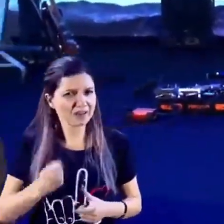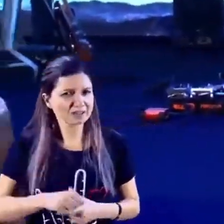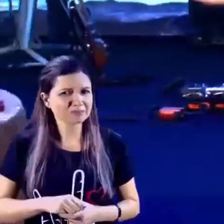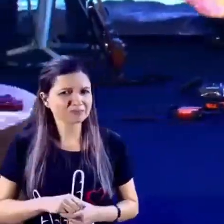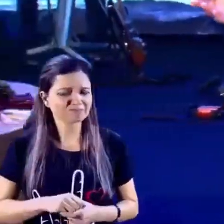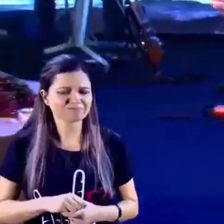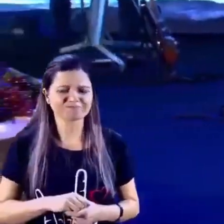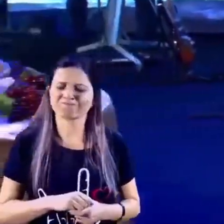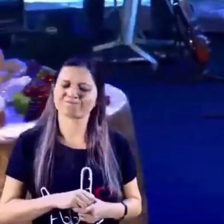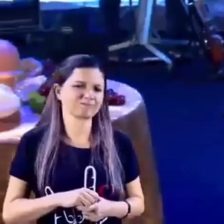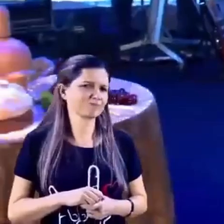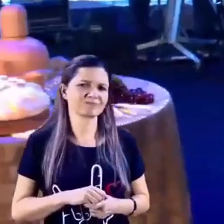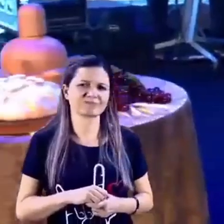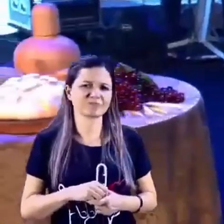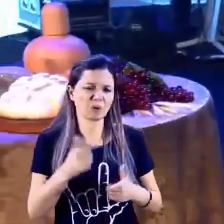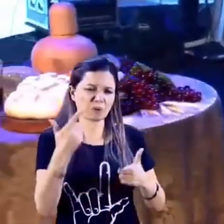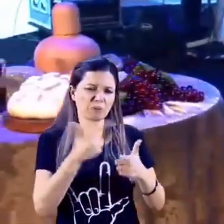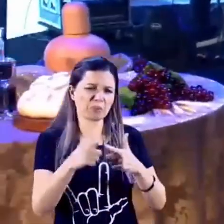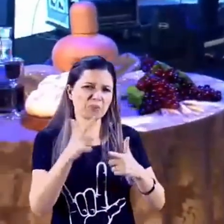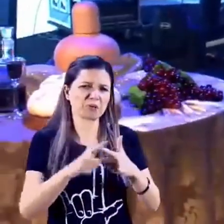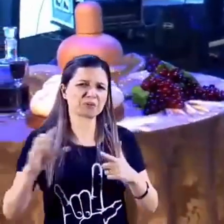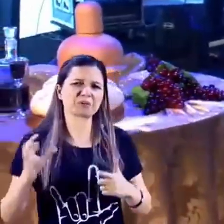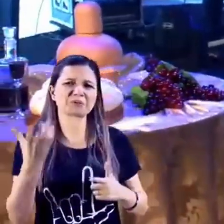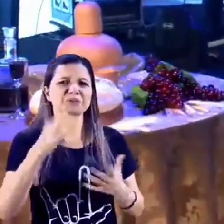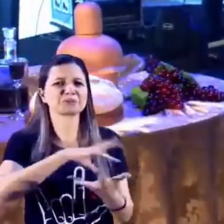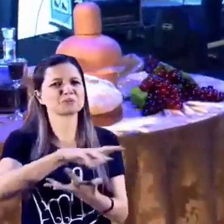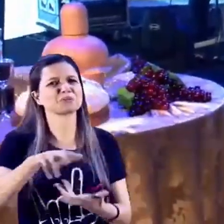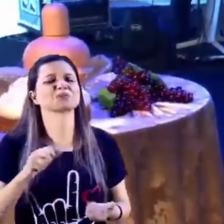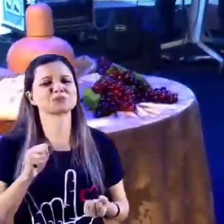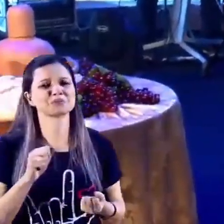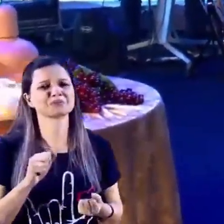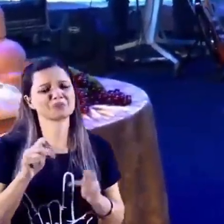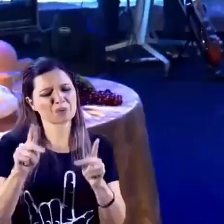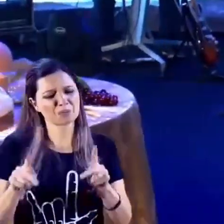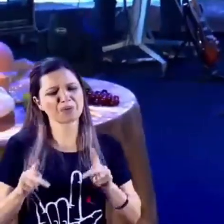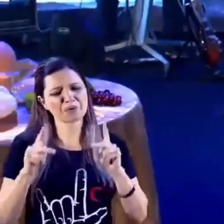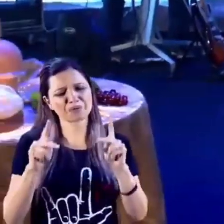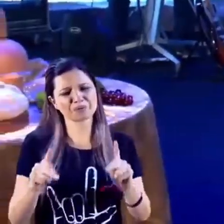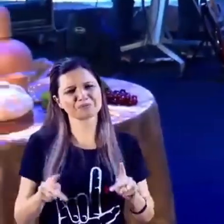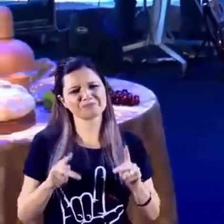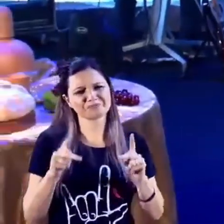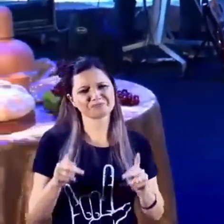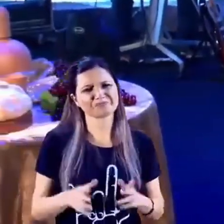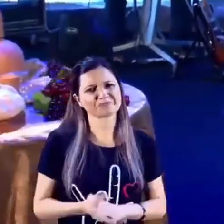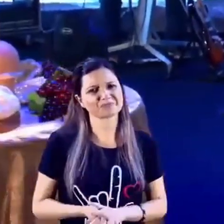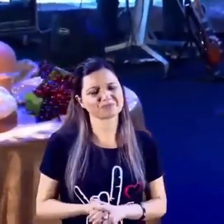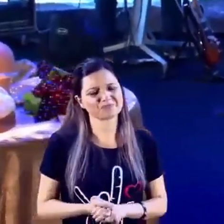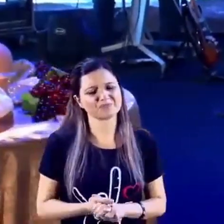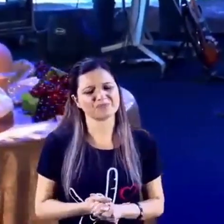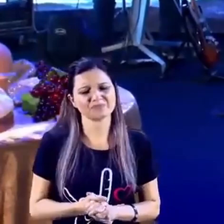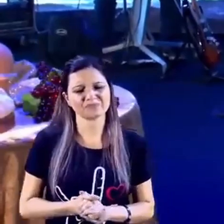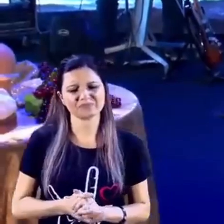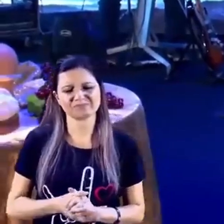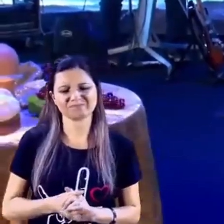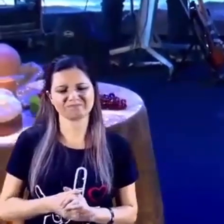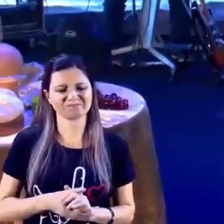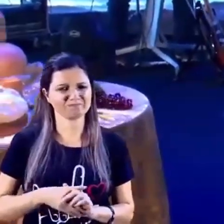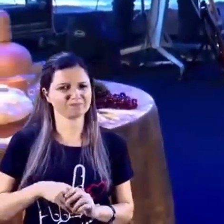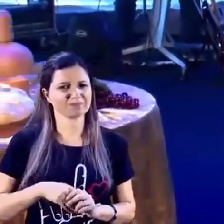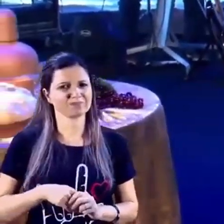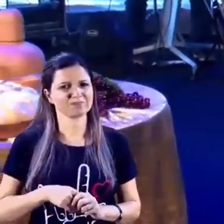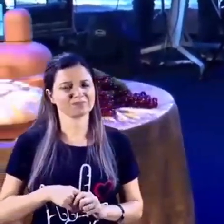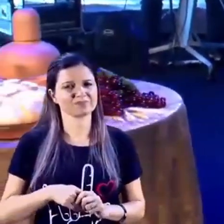Os problemas que estão acontecendo, pastor, o povo já está vivendo um certo